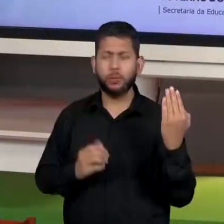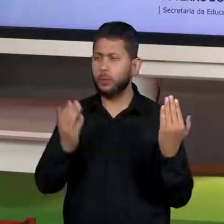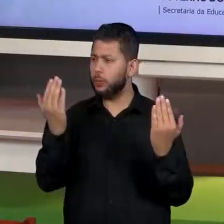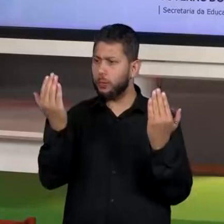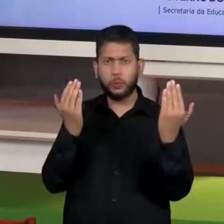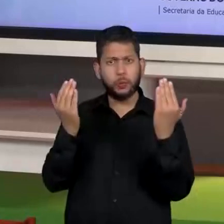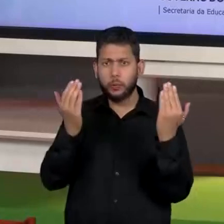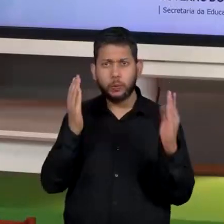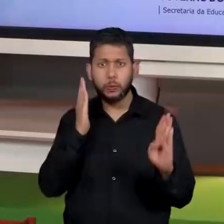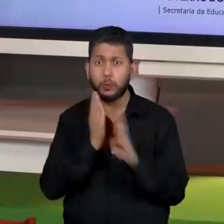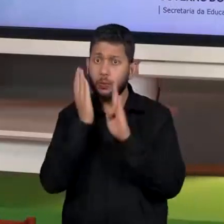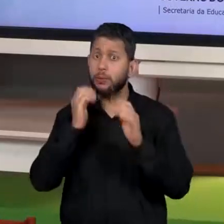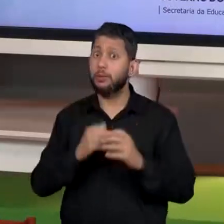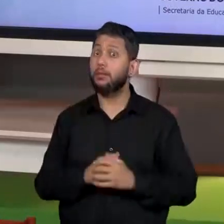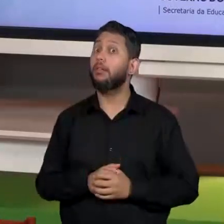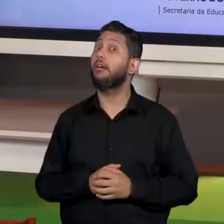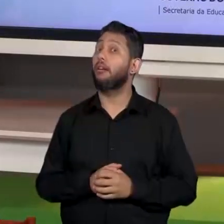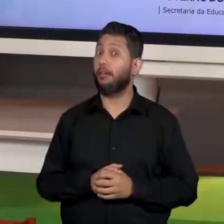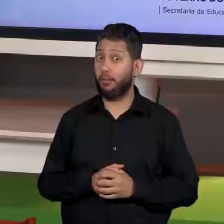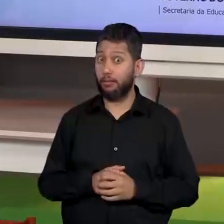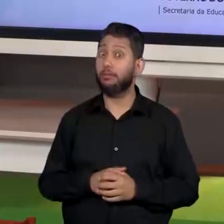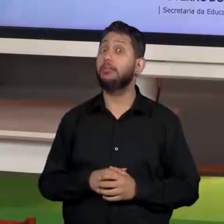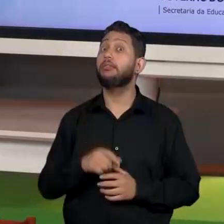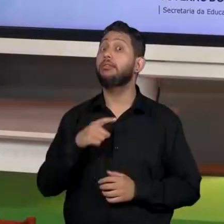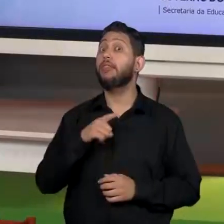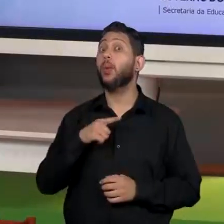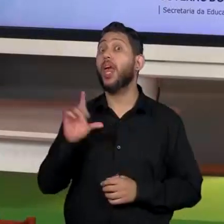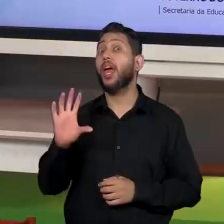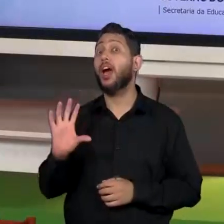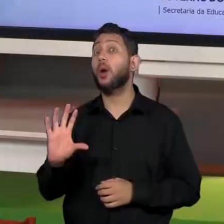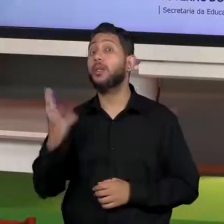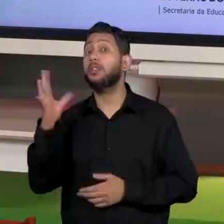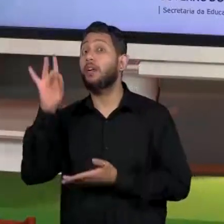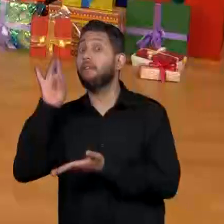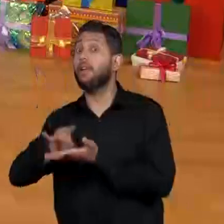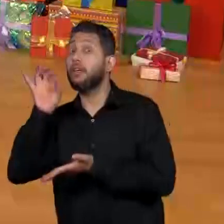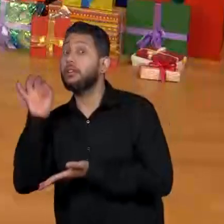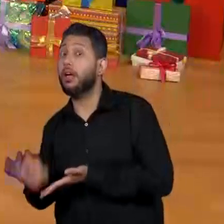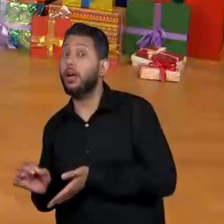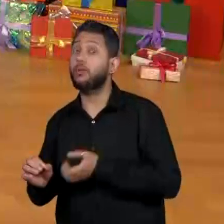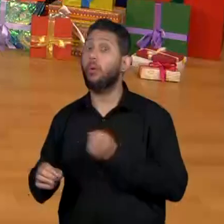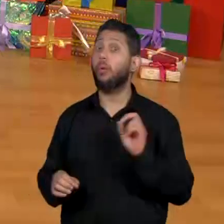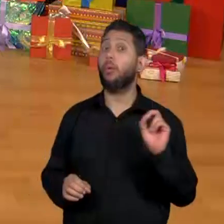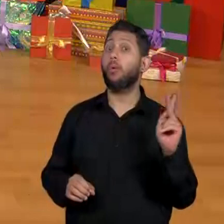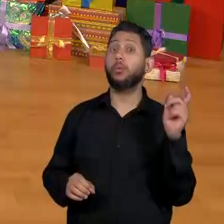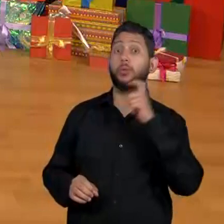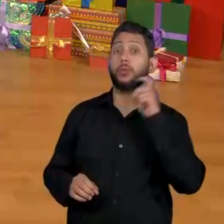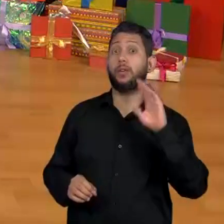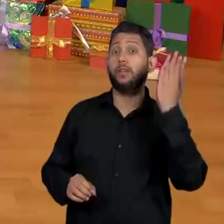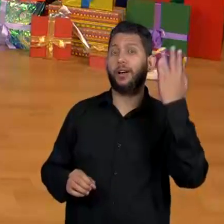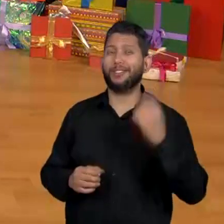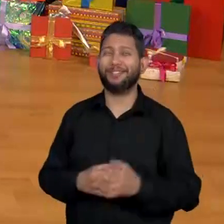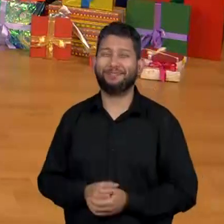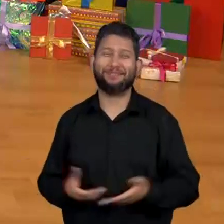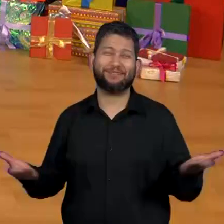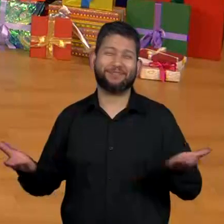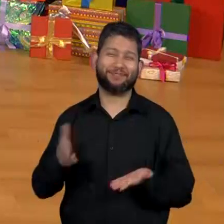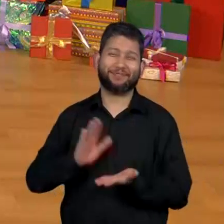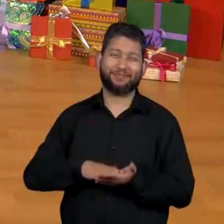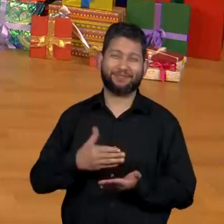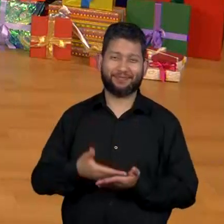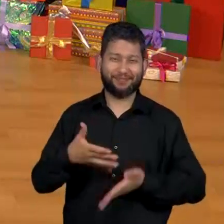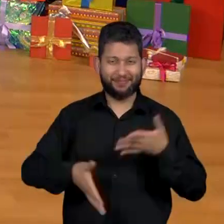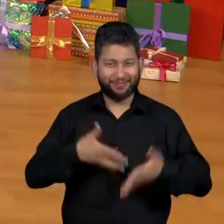ou seja, os famosos termos é fato ou fake? E logicamente eu não estou sozinha, estou